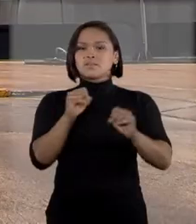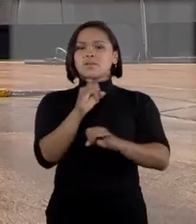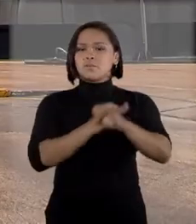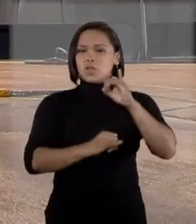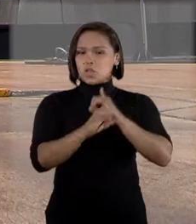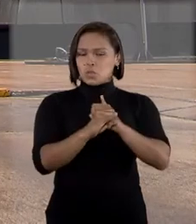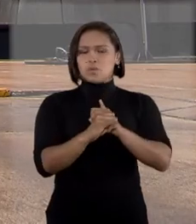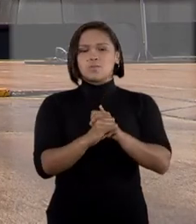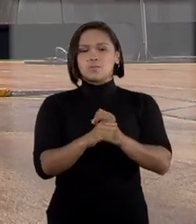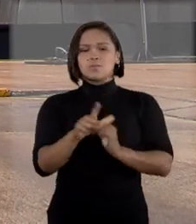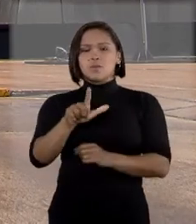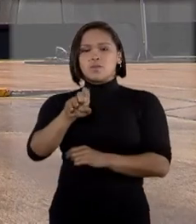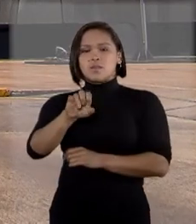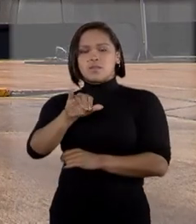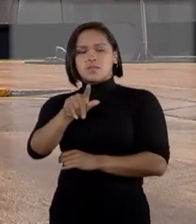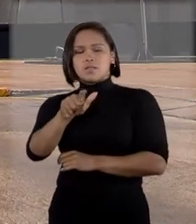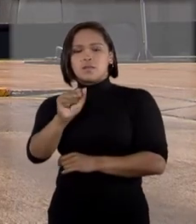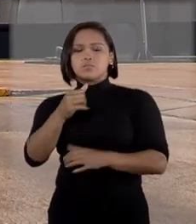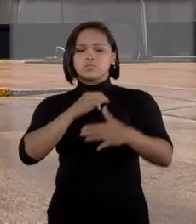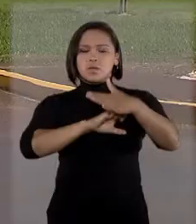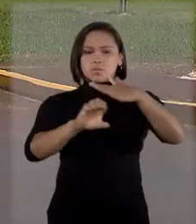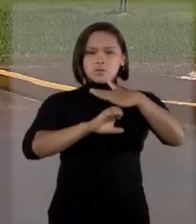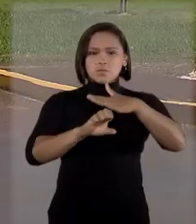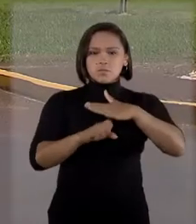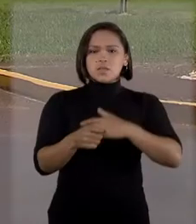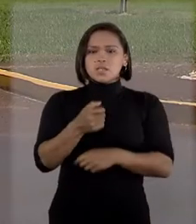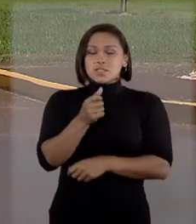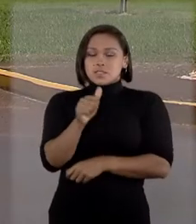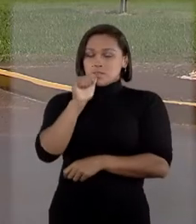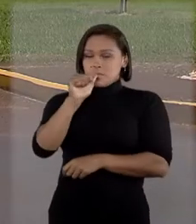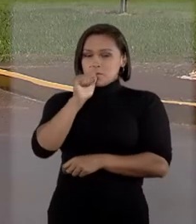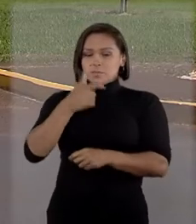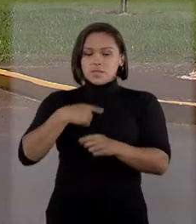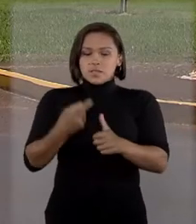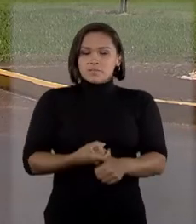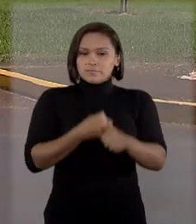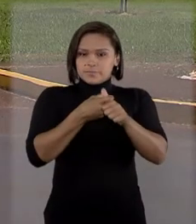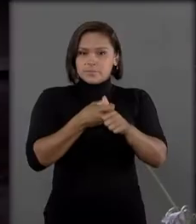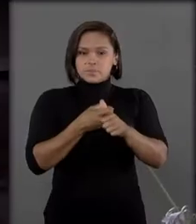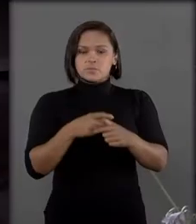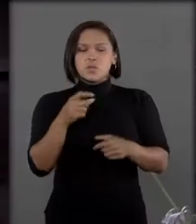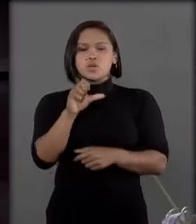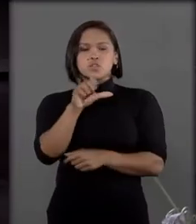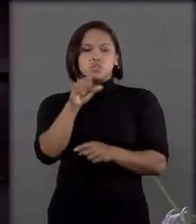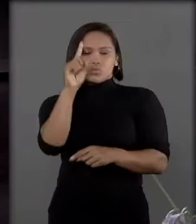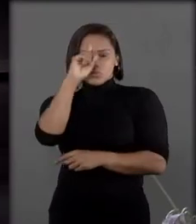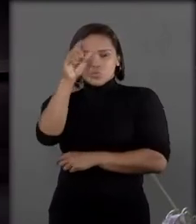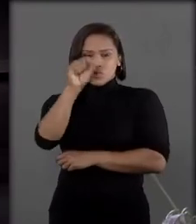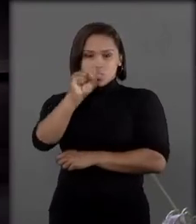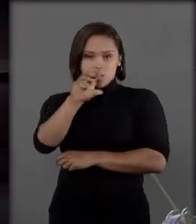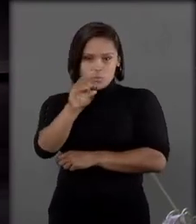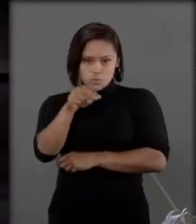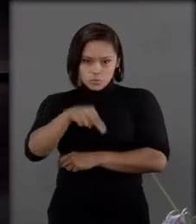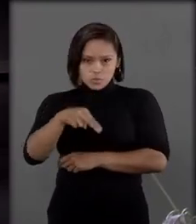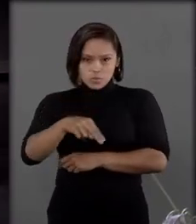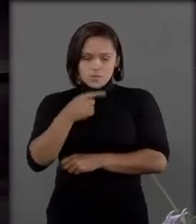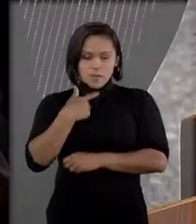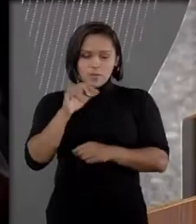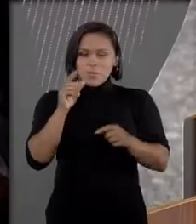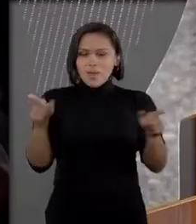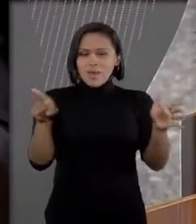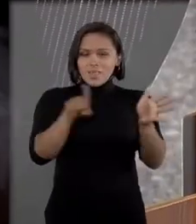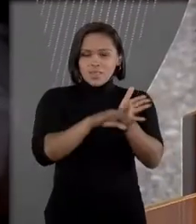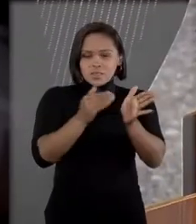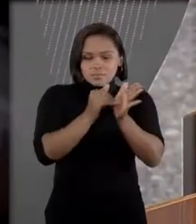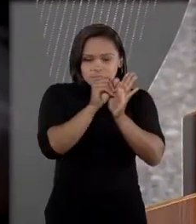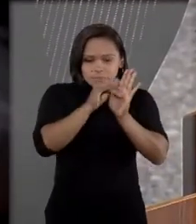O leilão de bens de uma empresa de bebidas em recuperação judicial foi suspenso no dia 8 de novembro até a publicação de